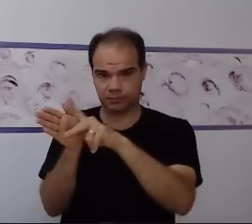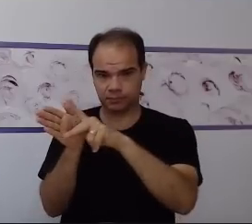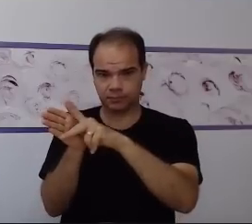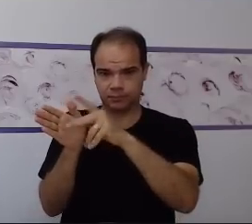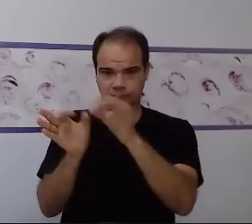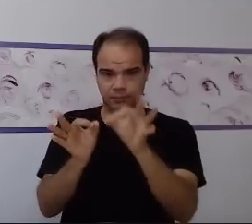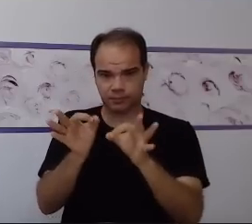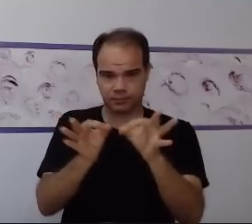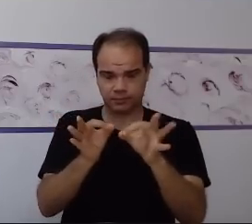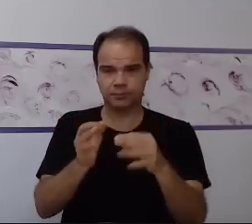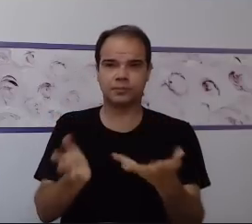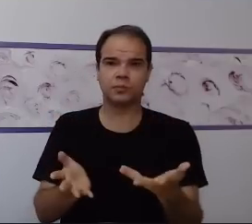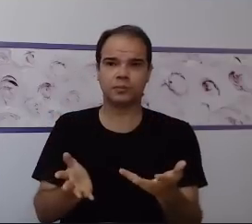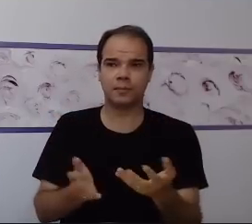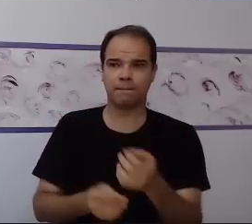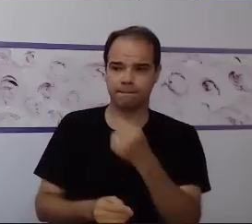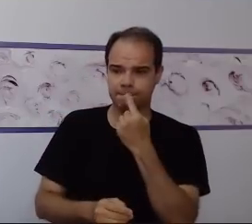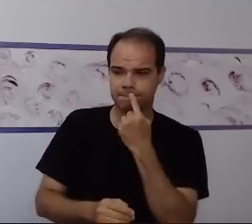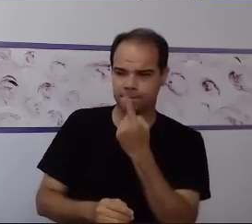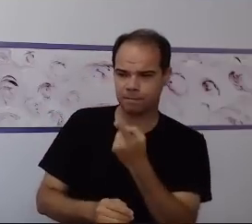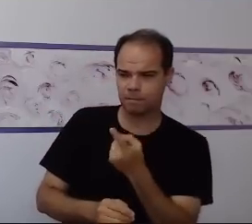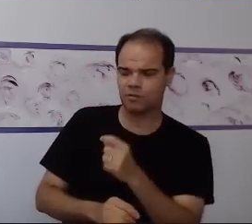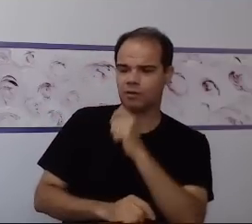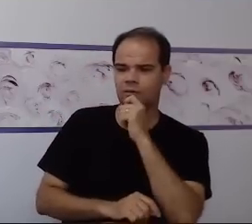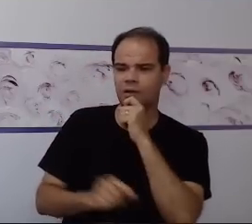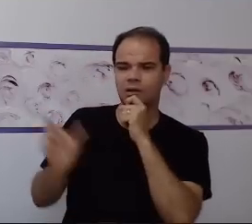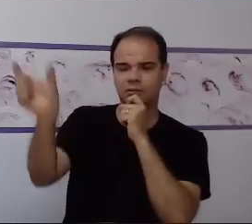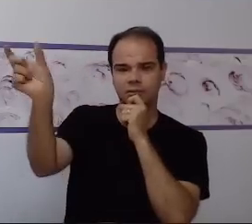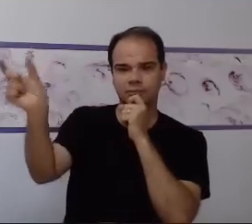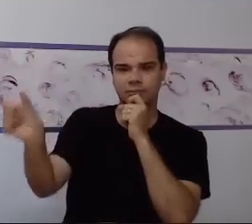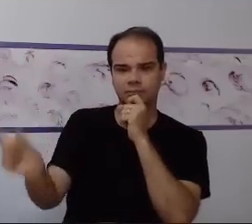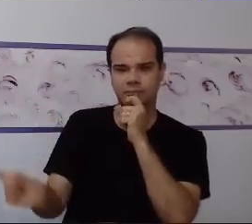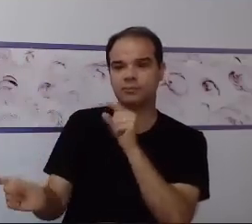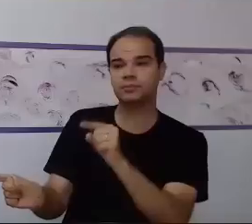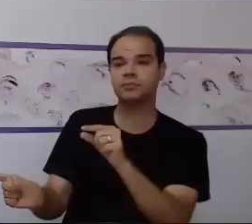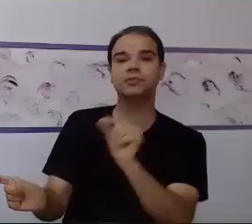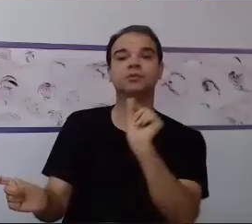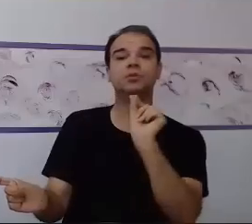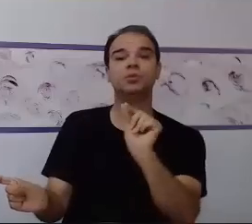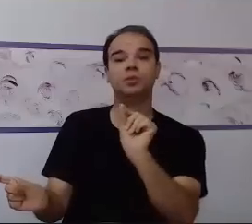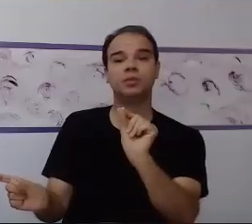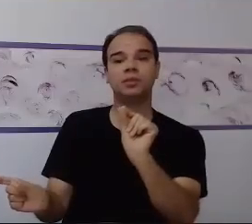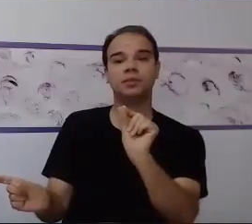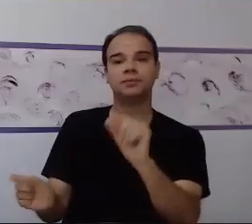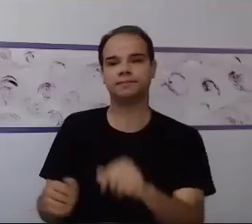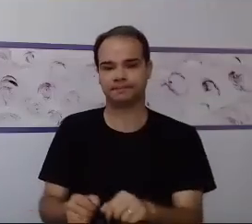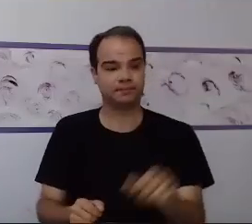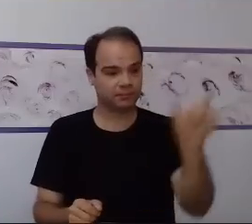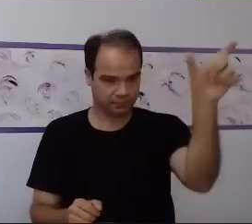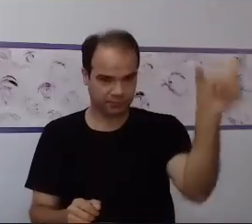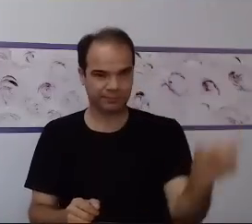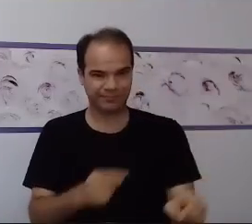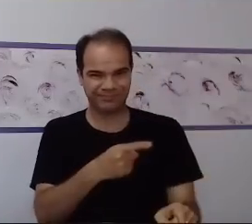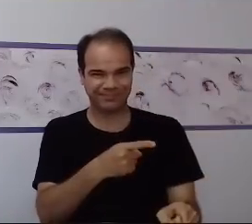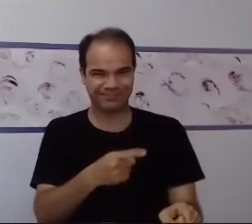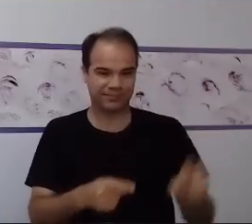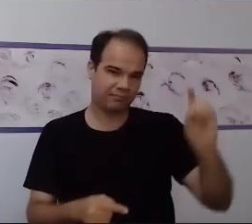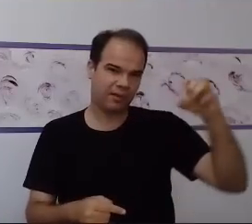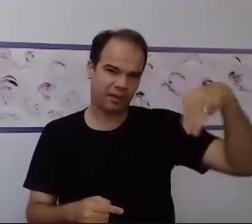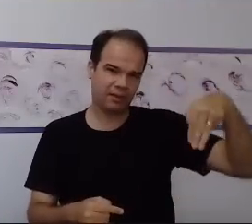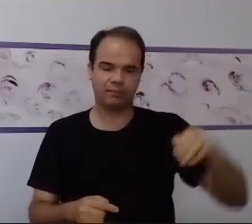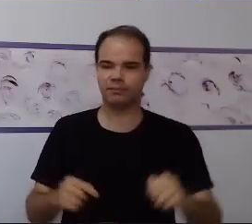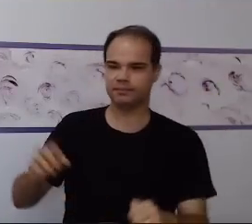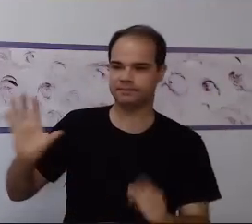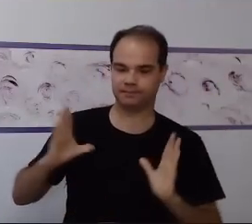situações de necessidade de um indivíduo, né? E aí a gente fala do ensino, e a gente está falando aqui, iniciou